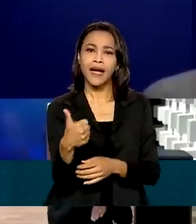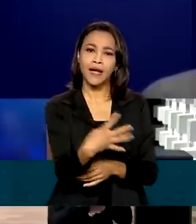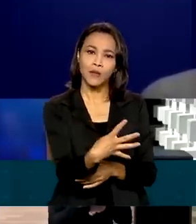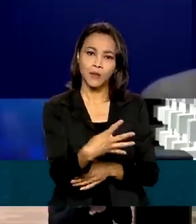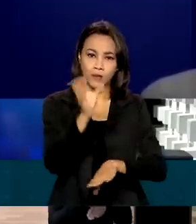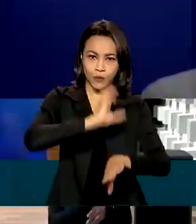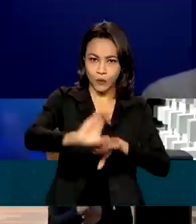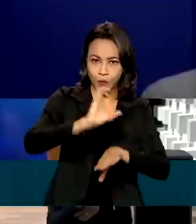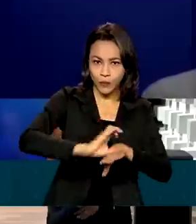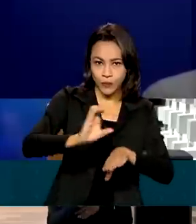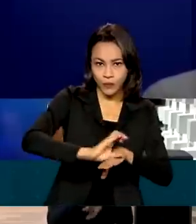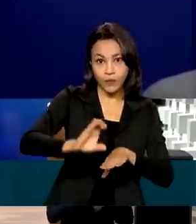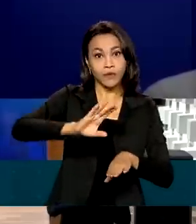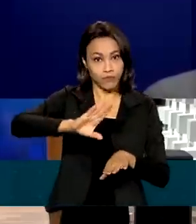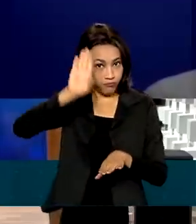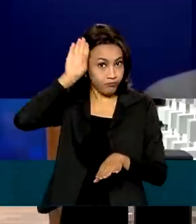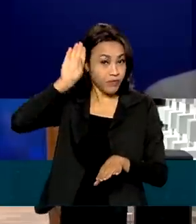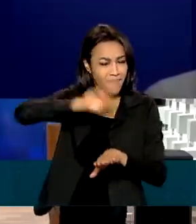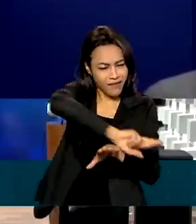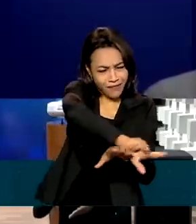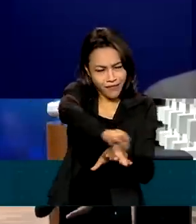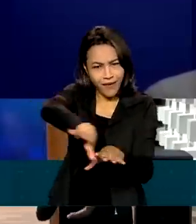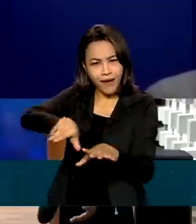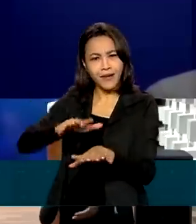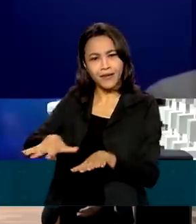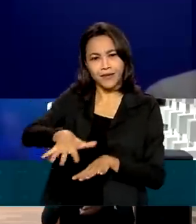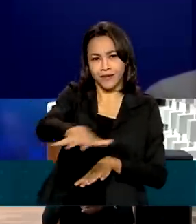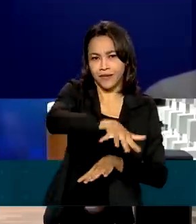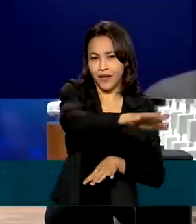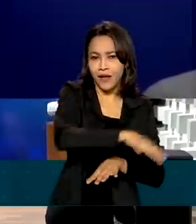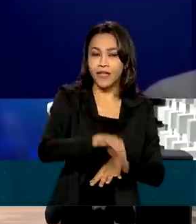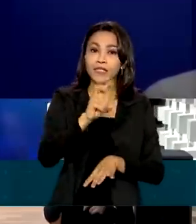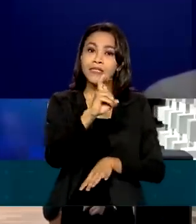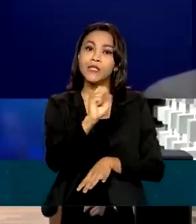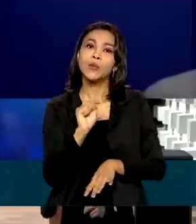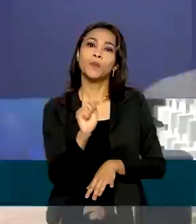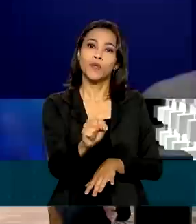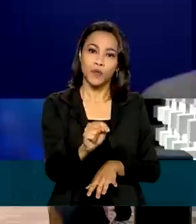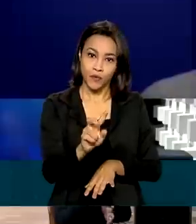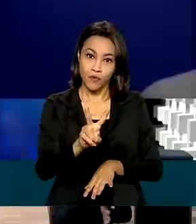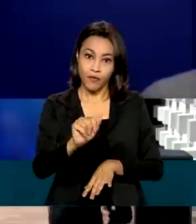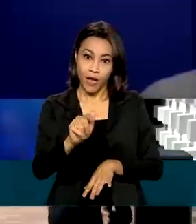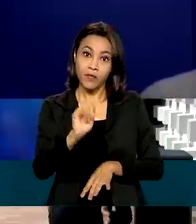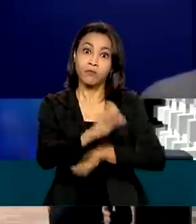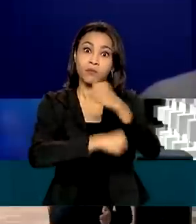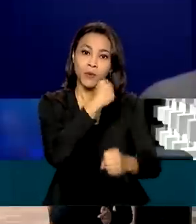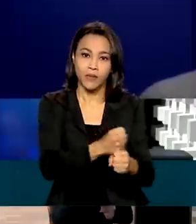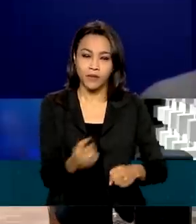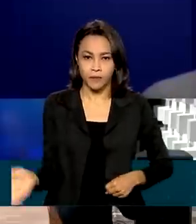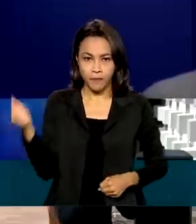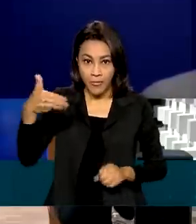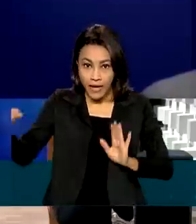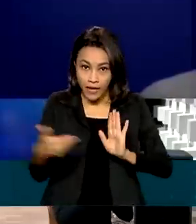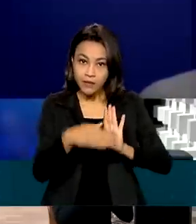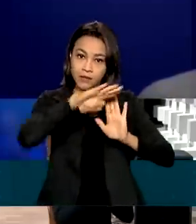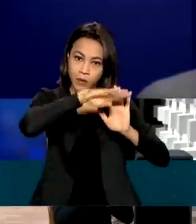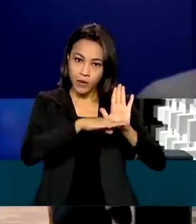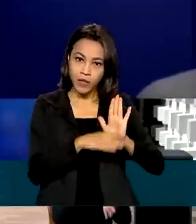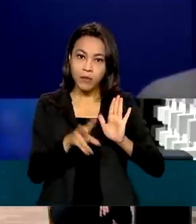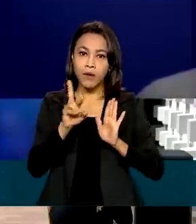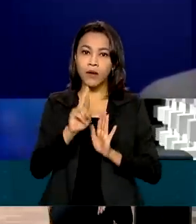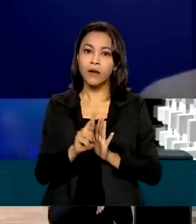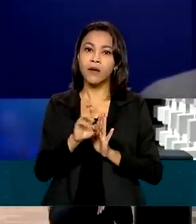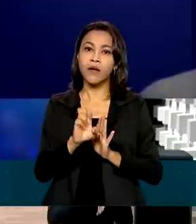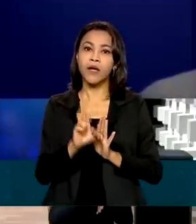de graduação nas mais diversas áreas, com essa perspectiva de 5 mil vagas por ano. Nesse projeto do Reúne Digital, gente vai ter uma